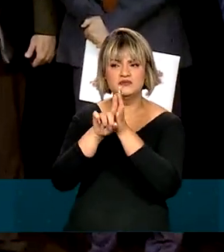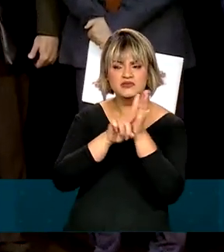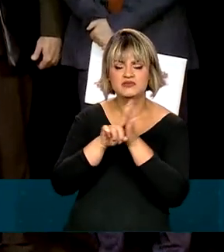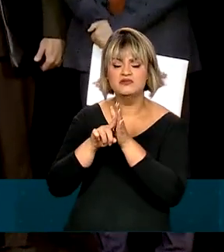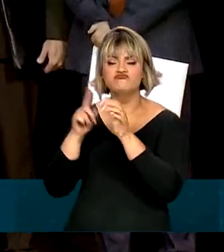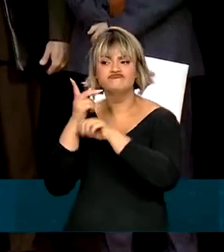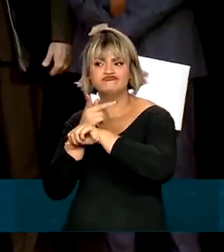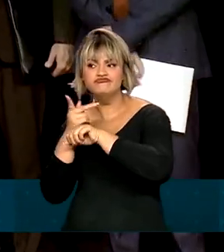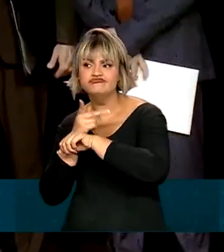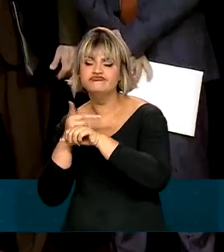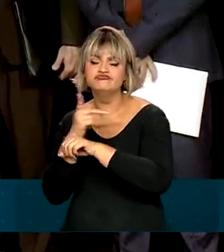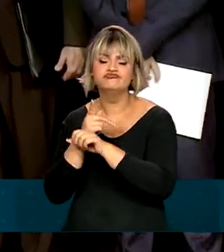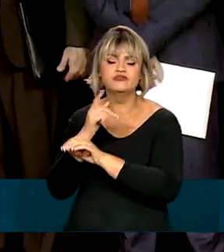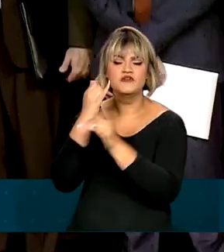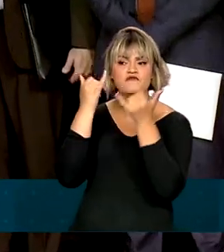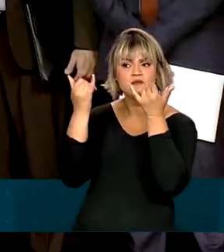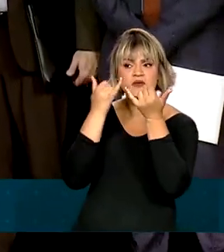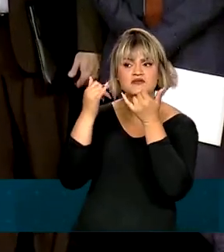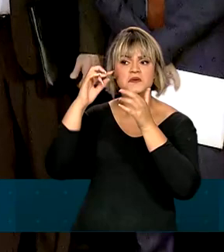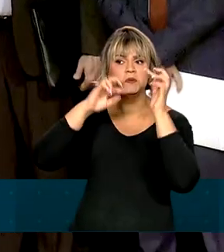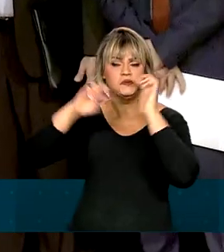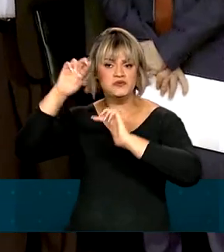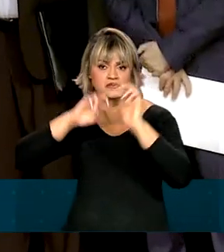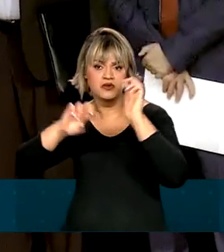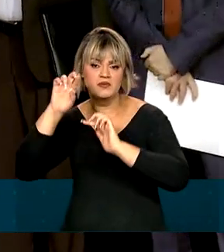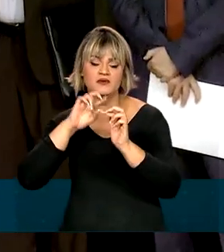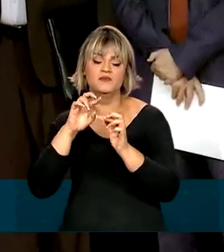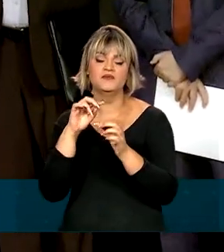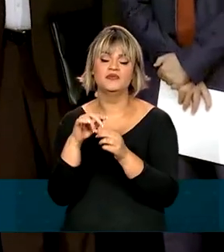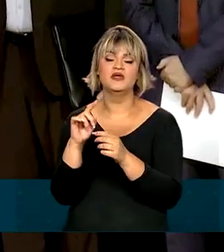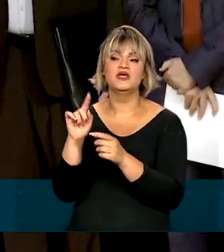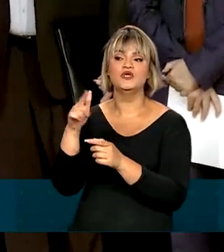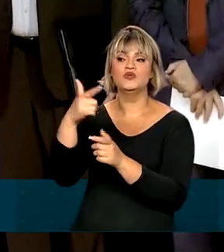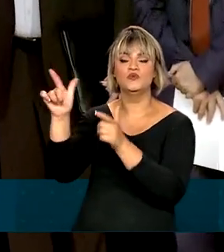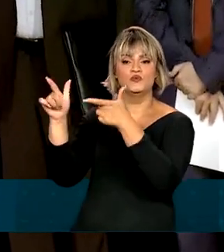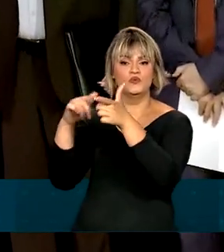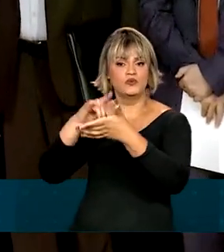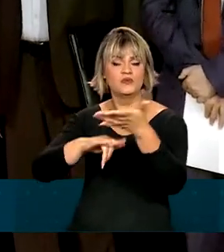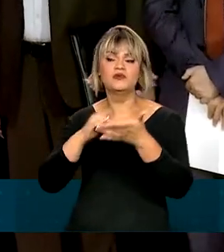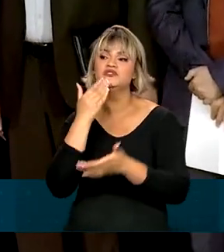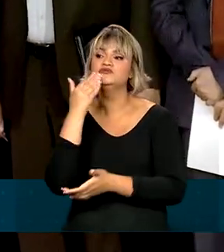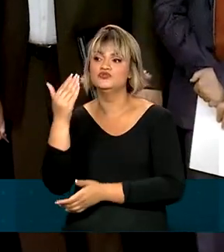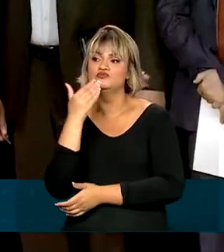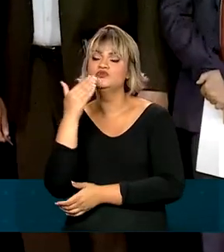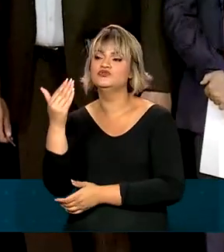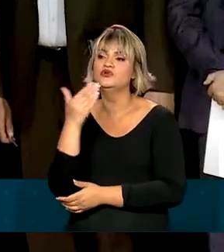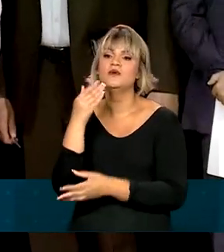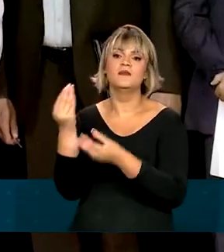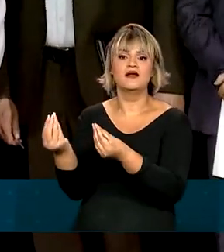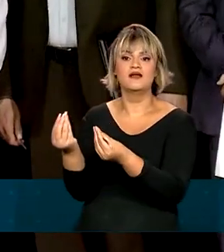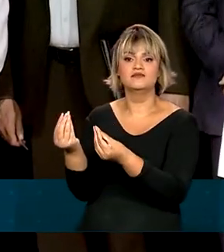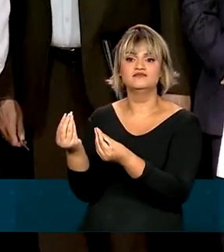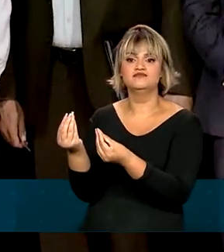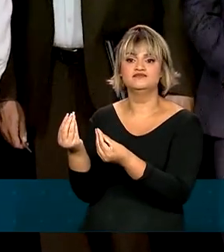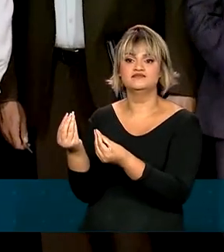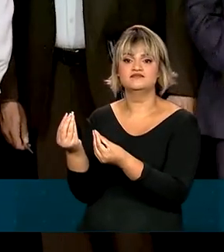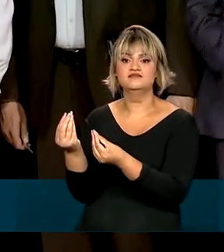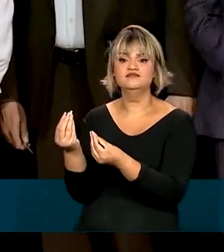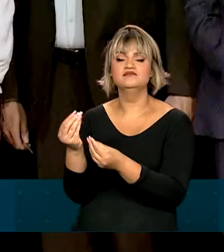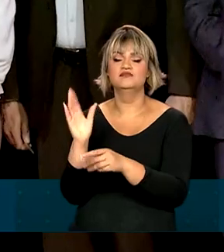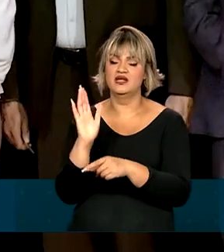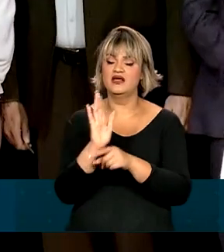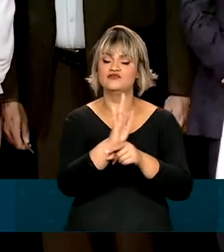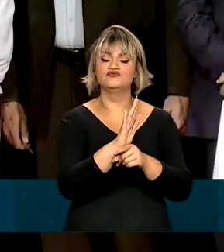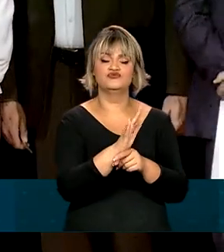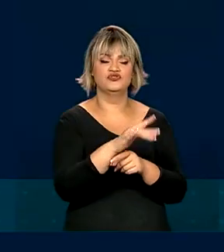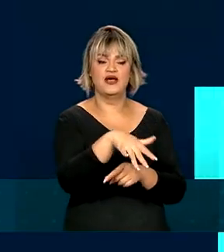inspeções, levantamentos, monitoramento e outros documentos que vão ajudar os trabalhos do gabinete